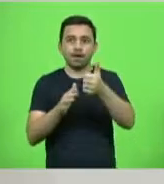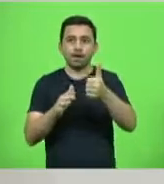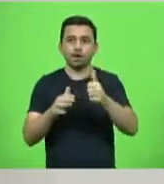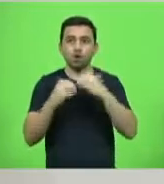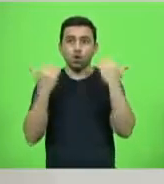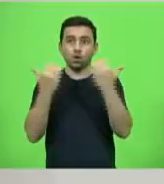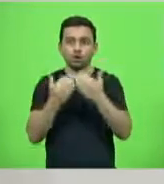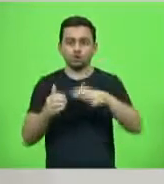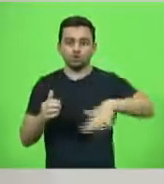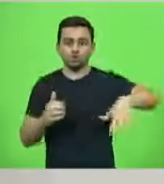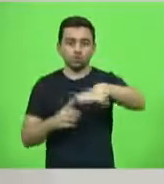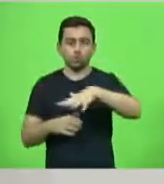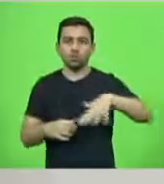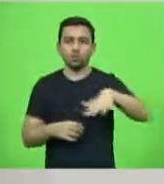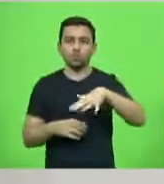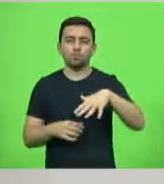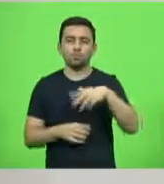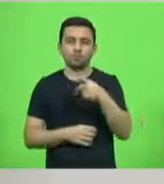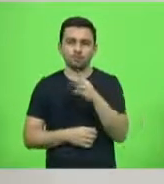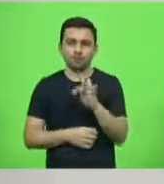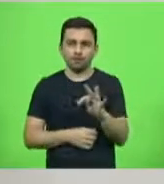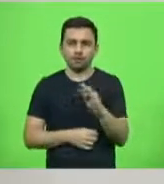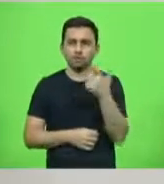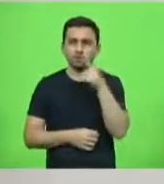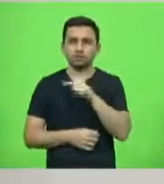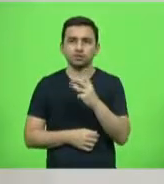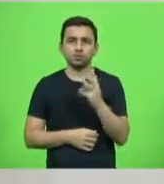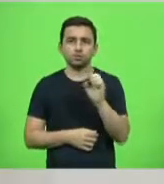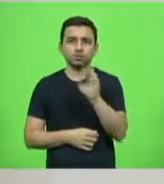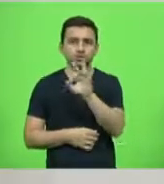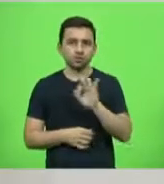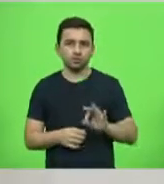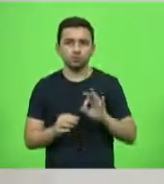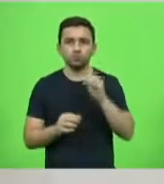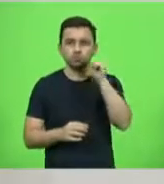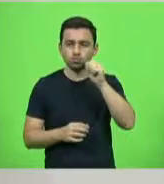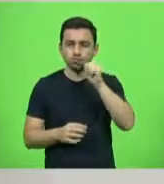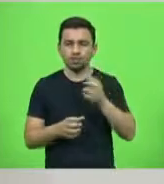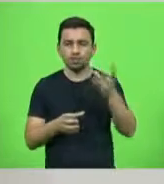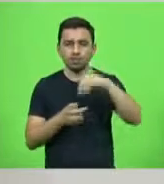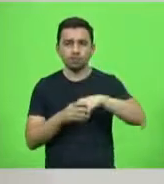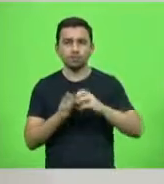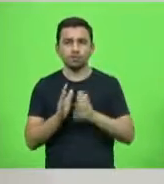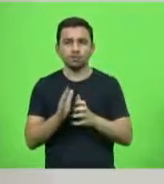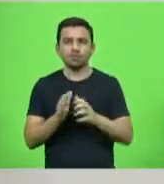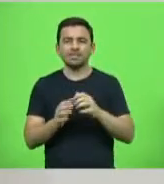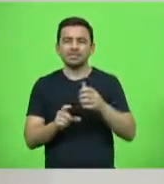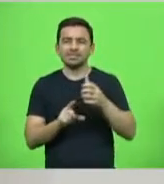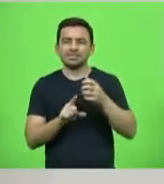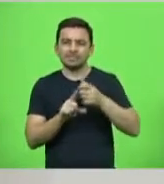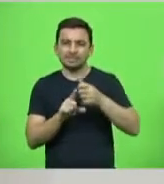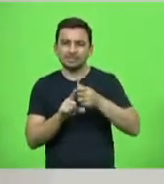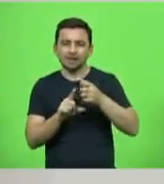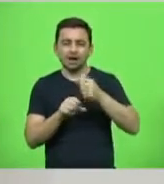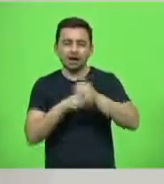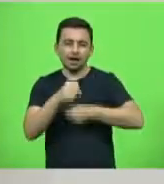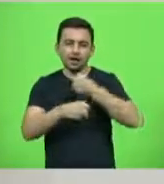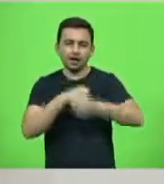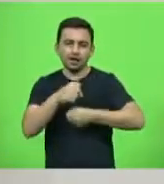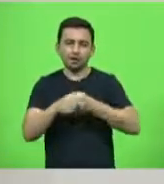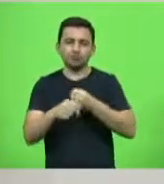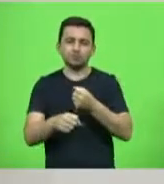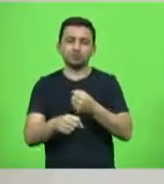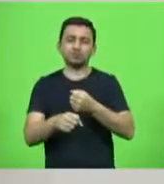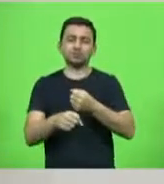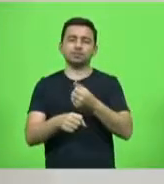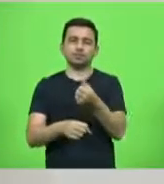% para as mulheres em cargos do partido, seis anos antes da aprovação da lei nacional, que hoje exige